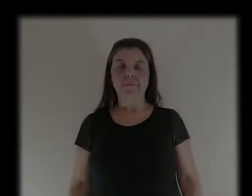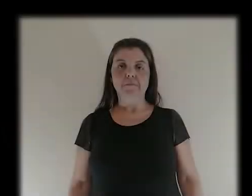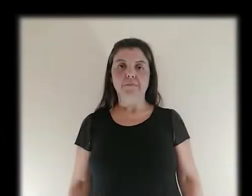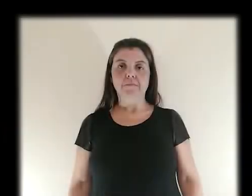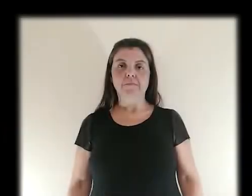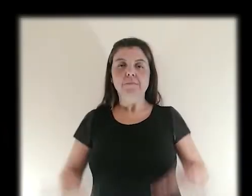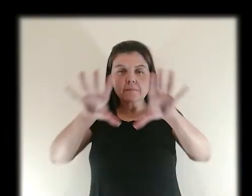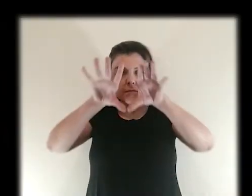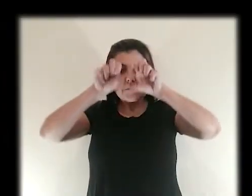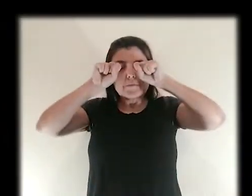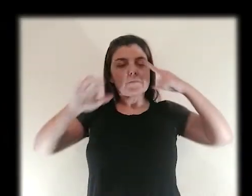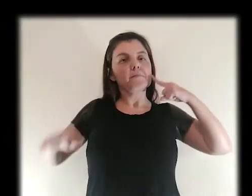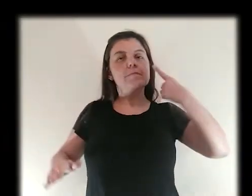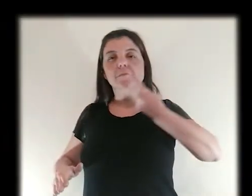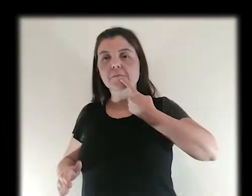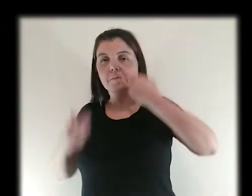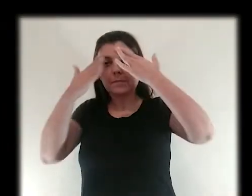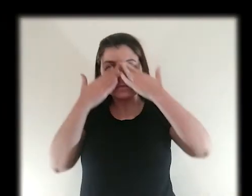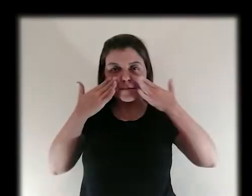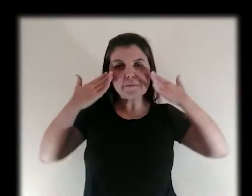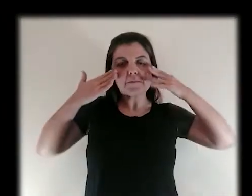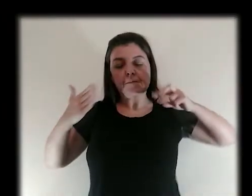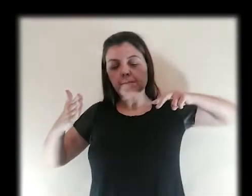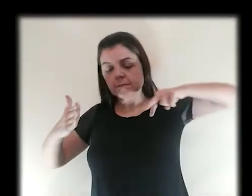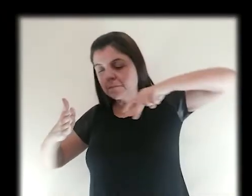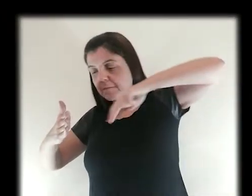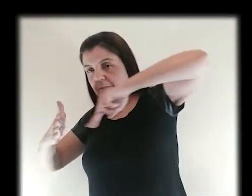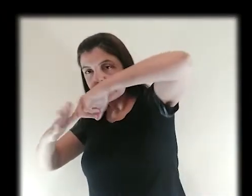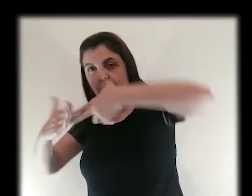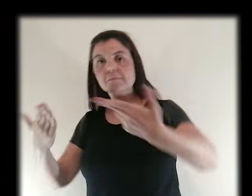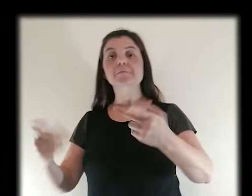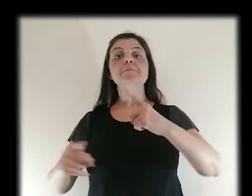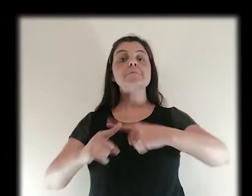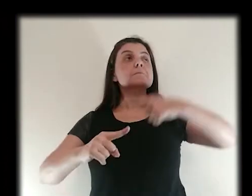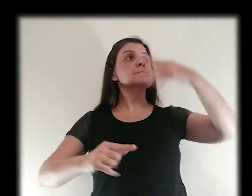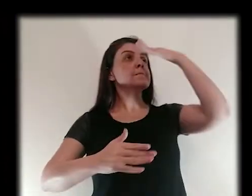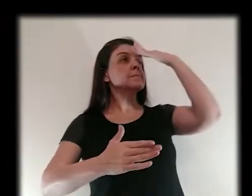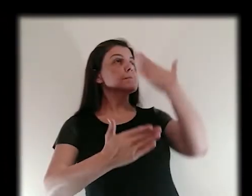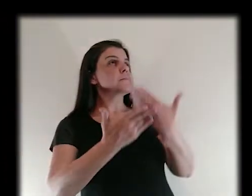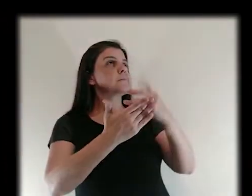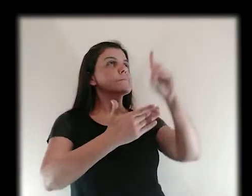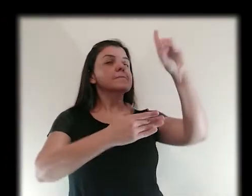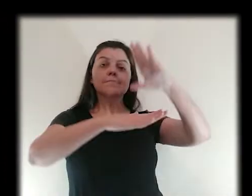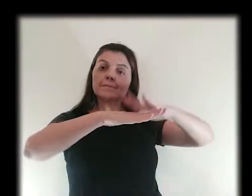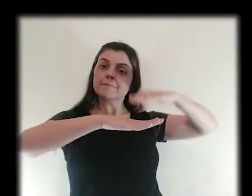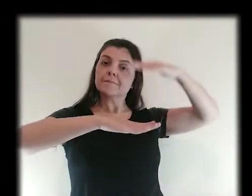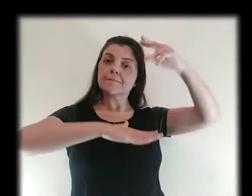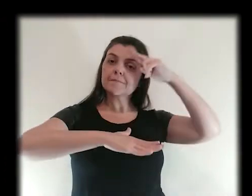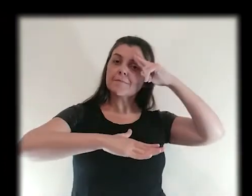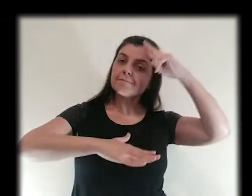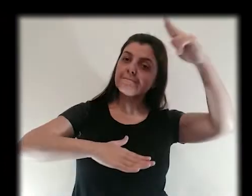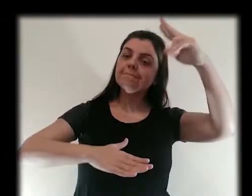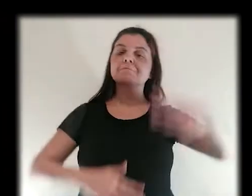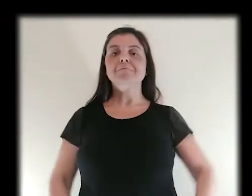Não amaldiçoe um surdo, nem ponha na frente de um cego alguma coisa que o faça tropeçar. Tenha respeito para comigo,